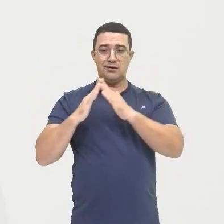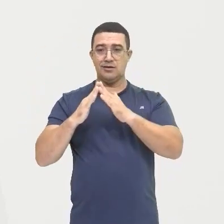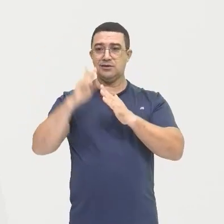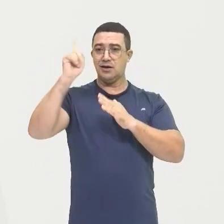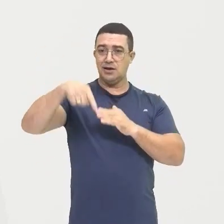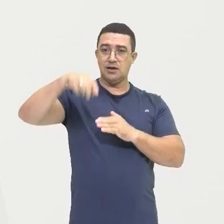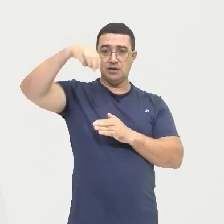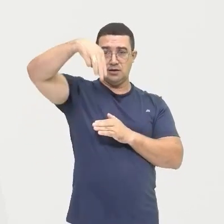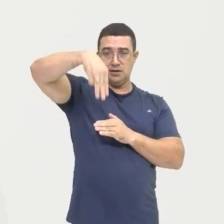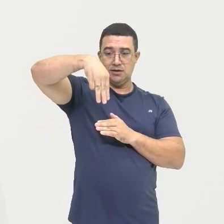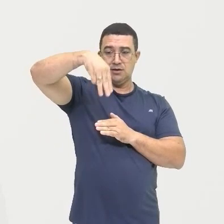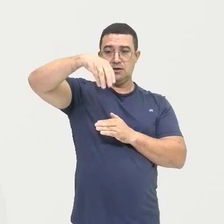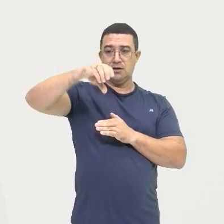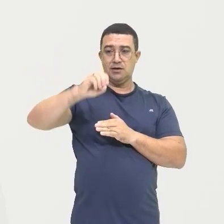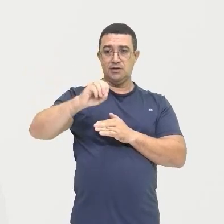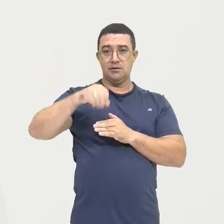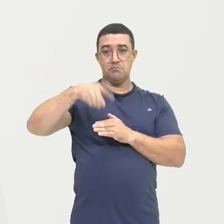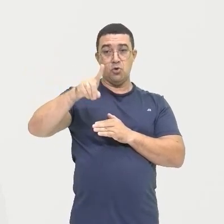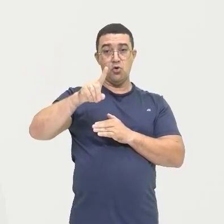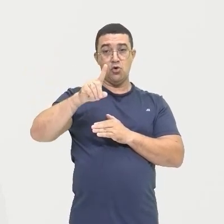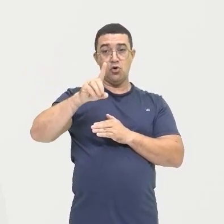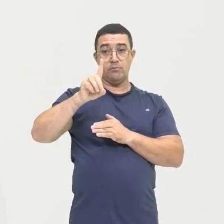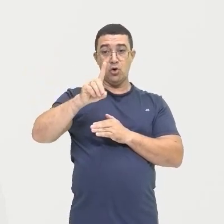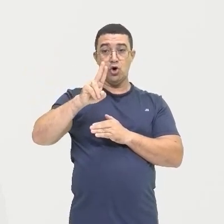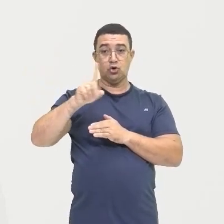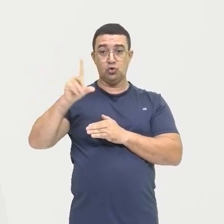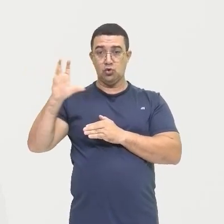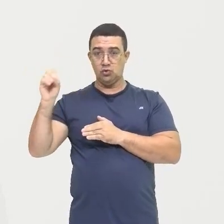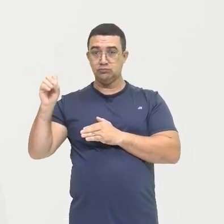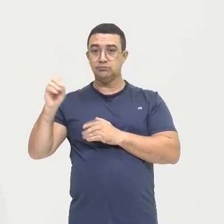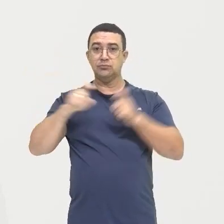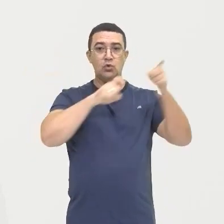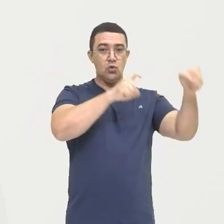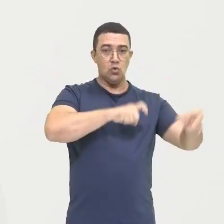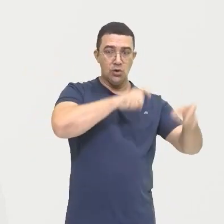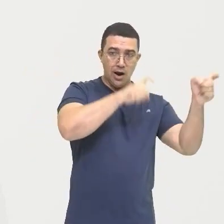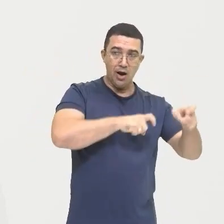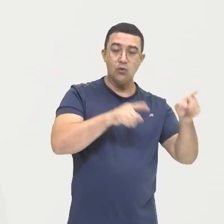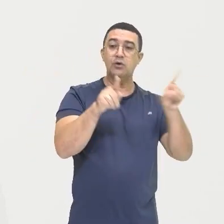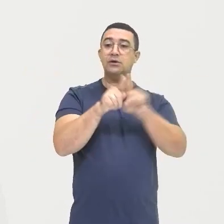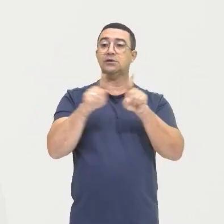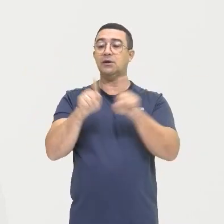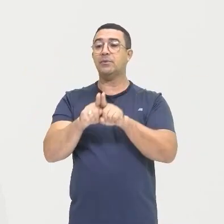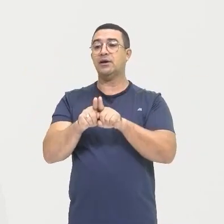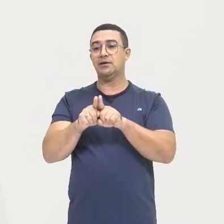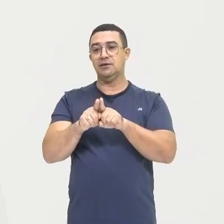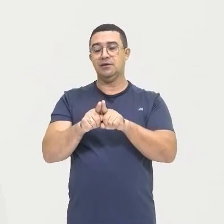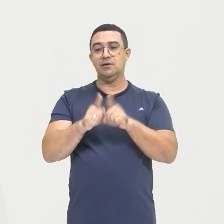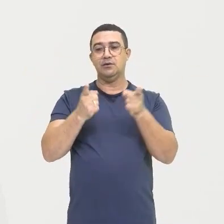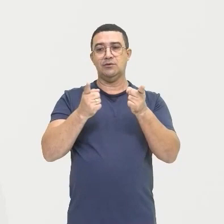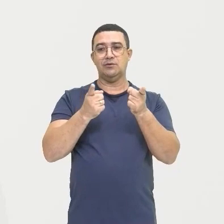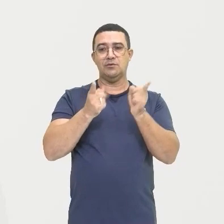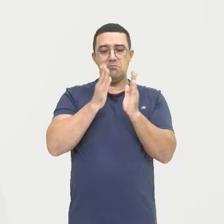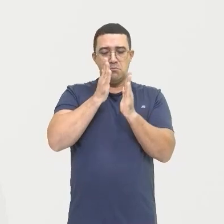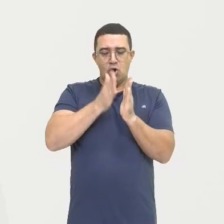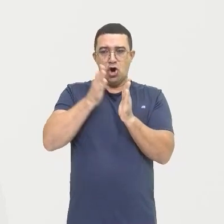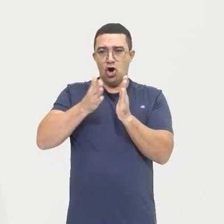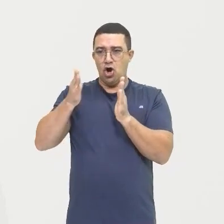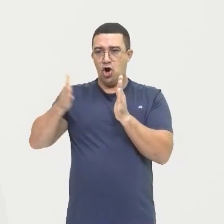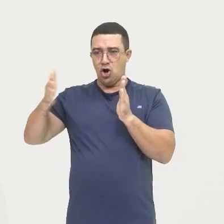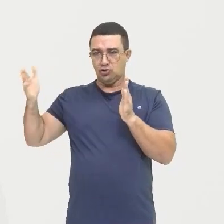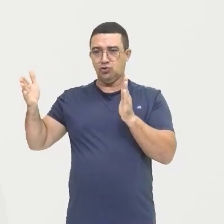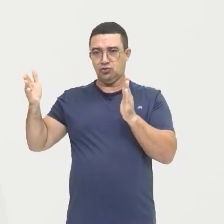os módulos fiscais Justamente Para estabelecer O módulo rural E fiscal A gente tem aqui Olha